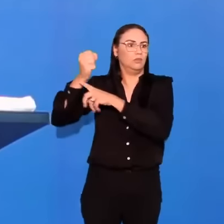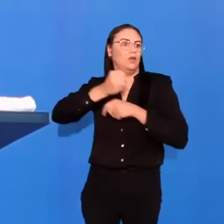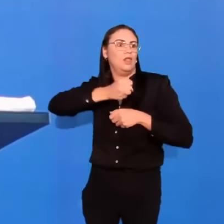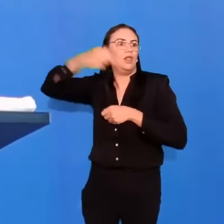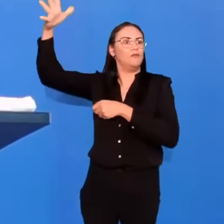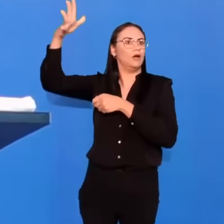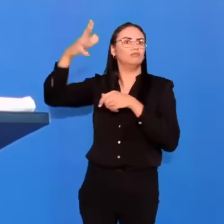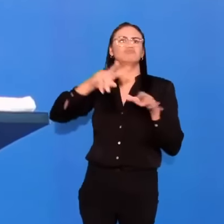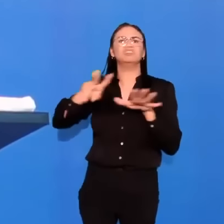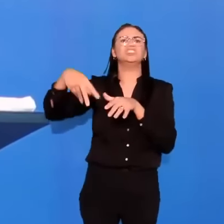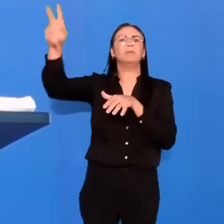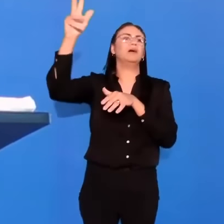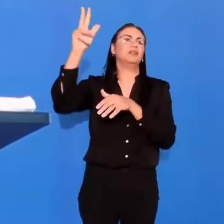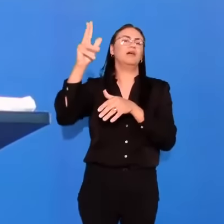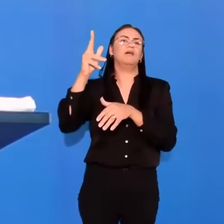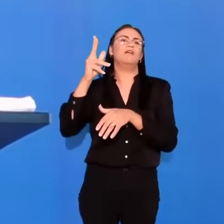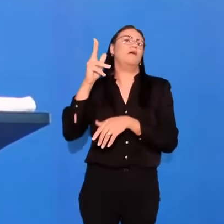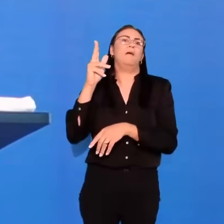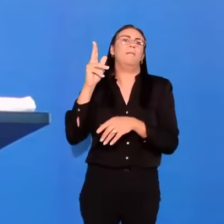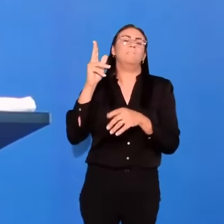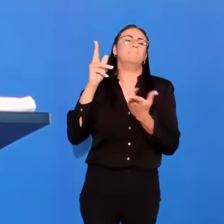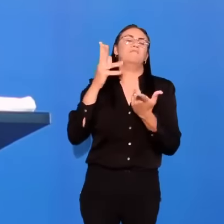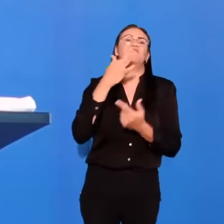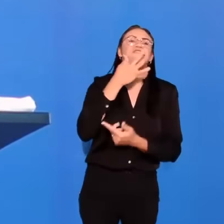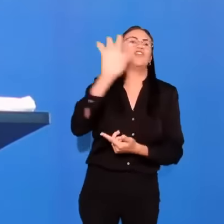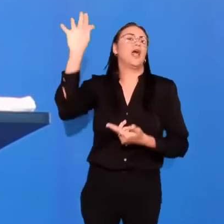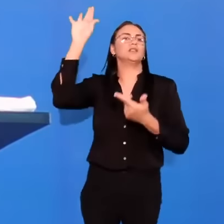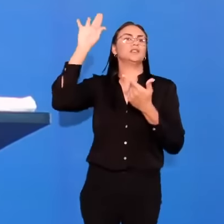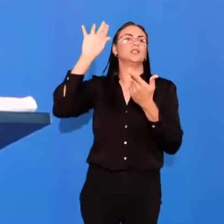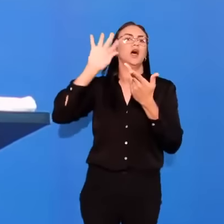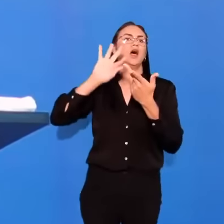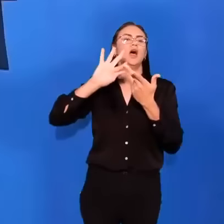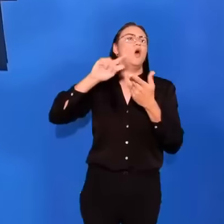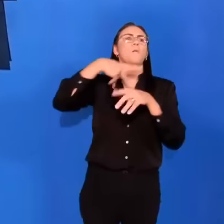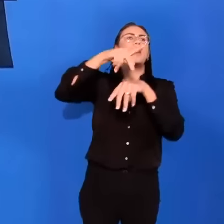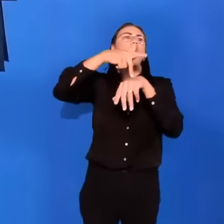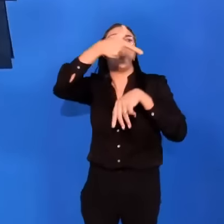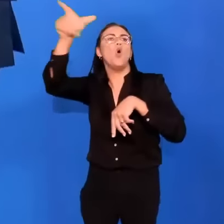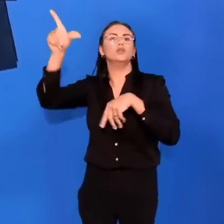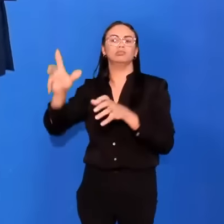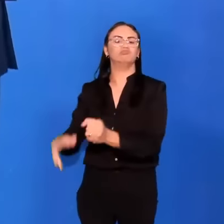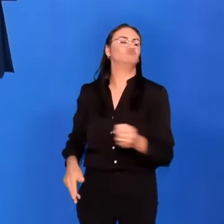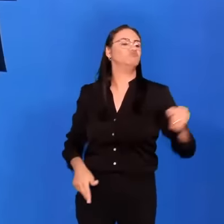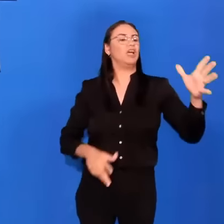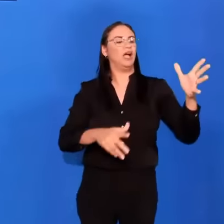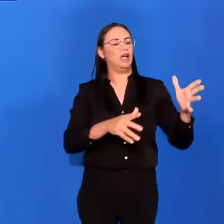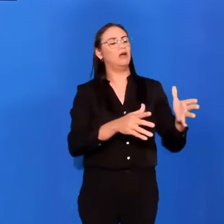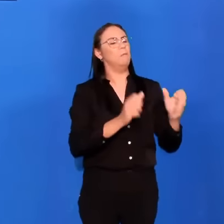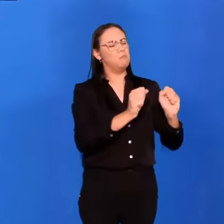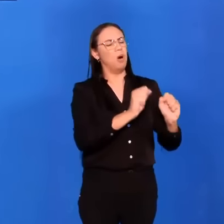-Hersburgo, Paris. Sendo entregue a alguém para uso sexual.